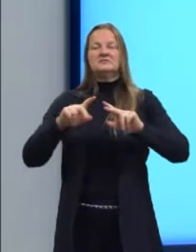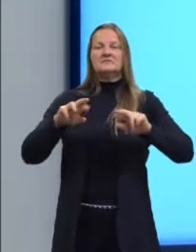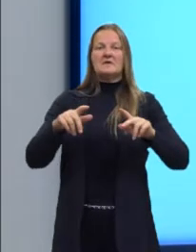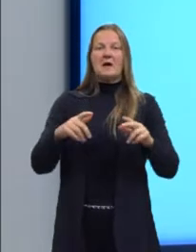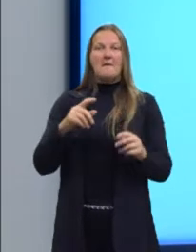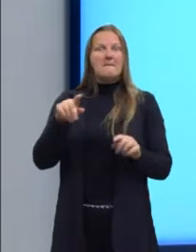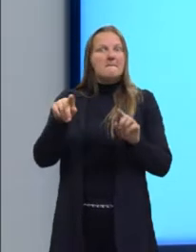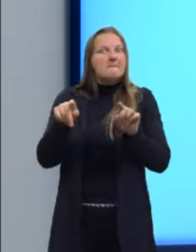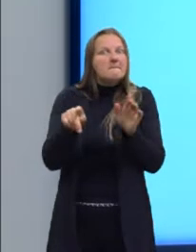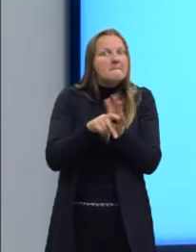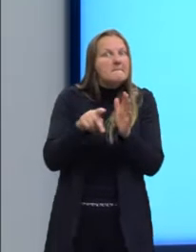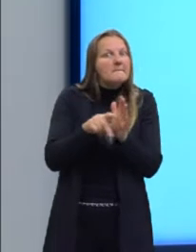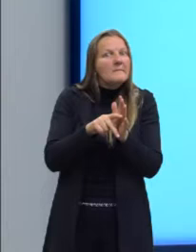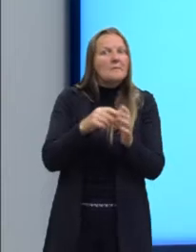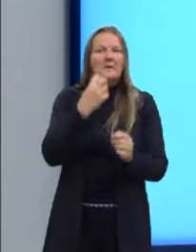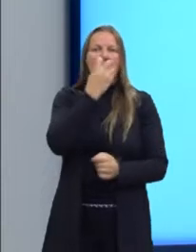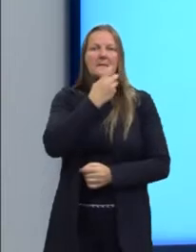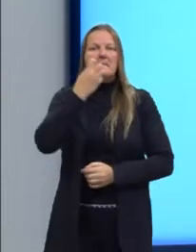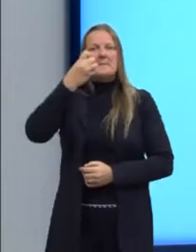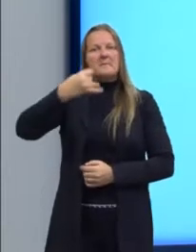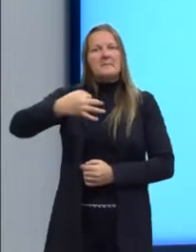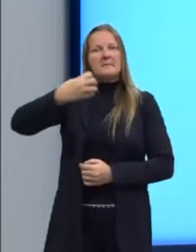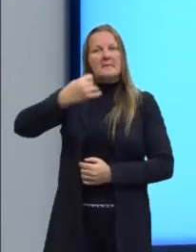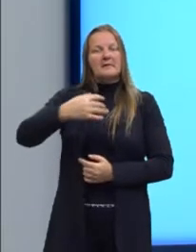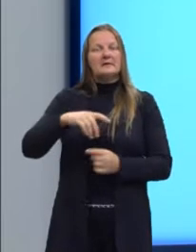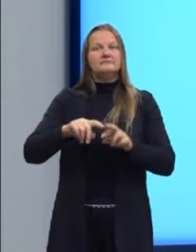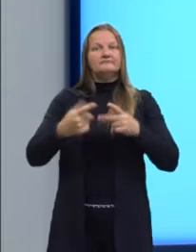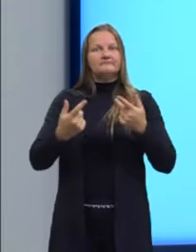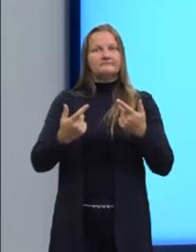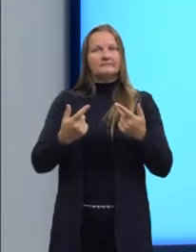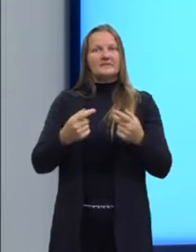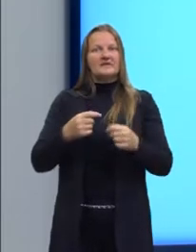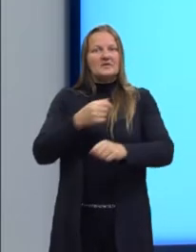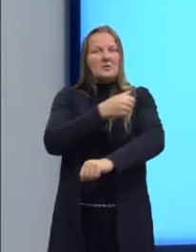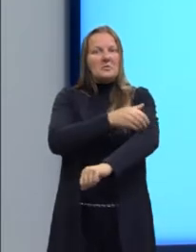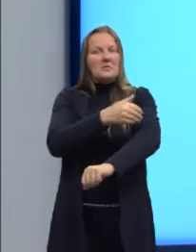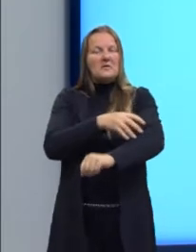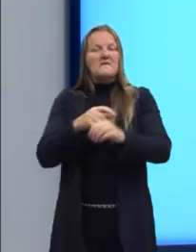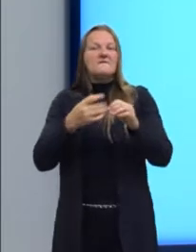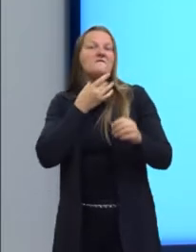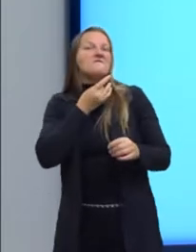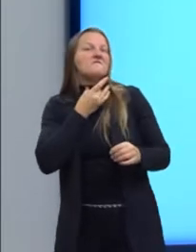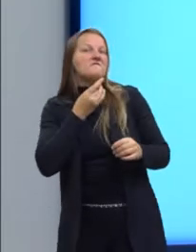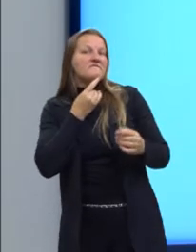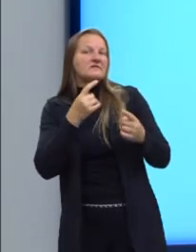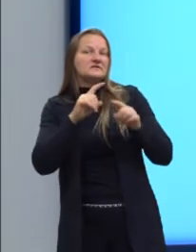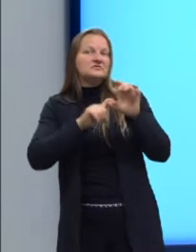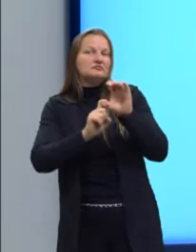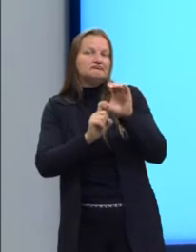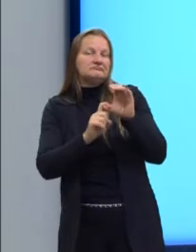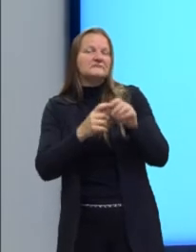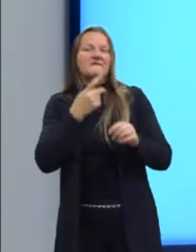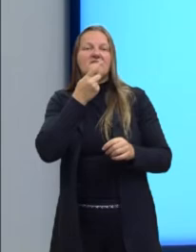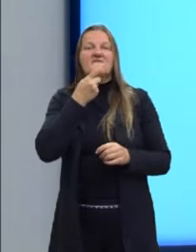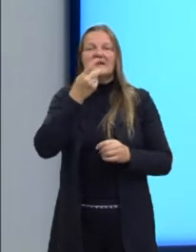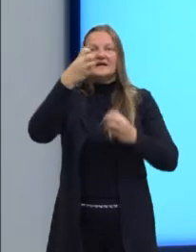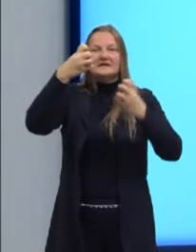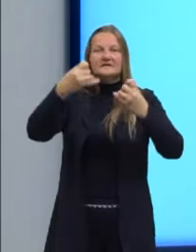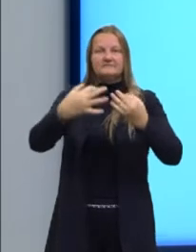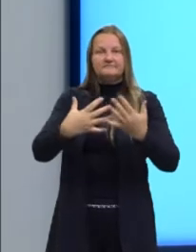próprias dessa oralidade. E esses traços tantos que são da nossa língua falada.